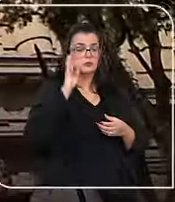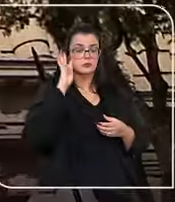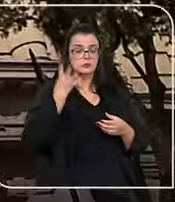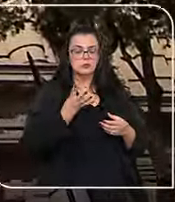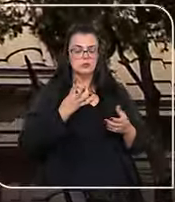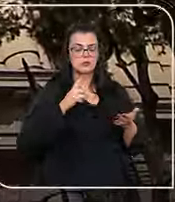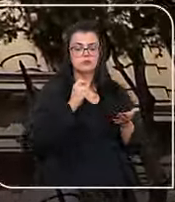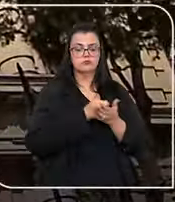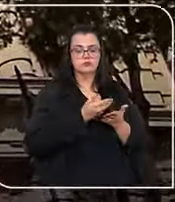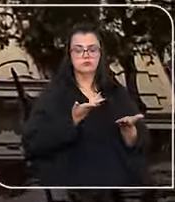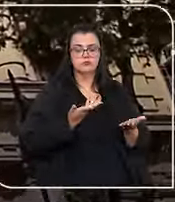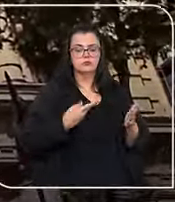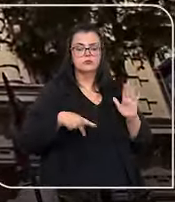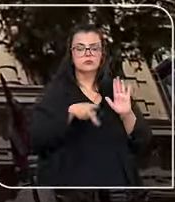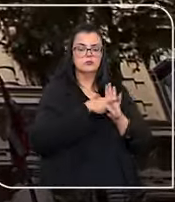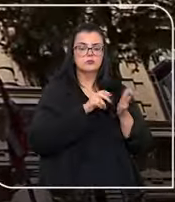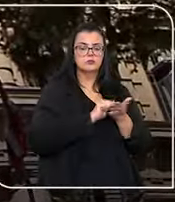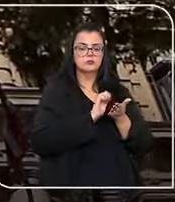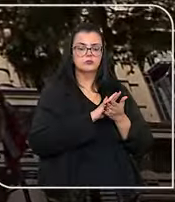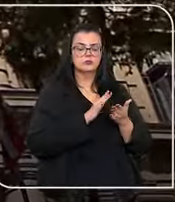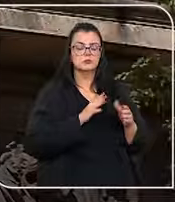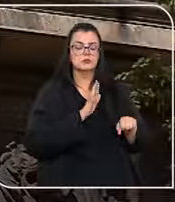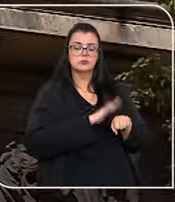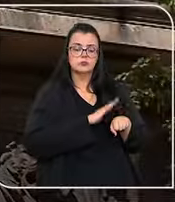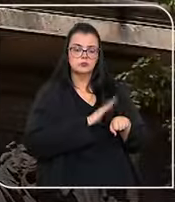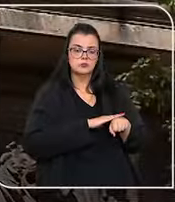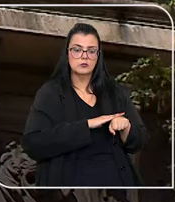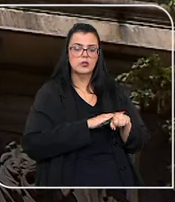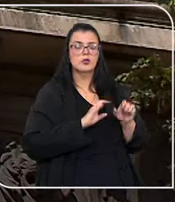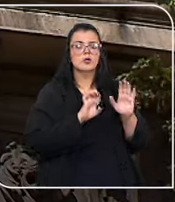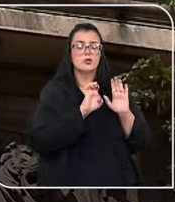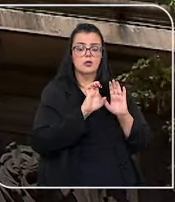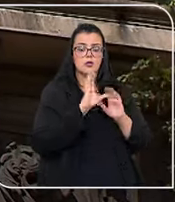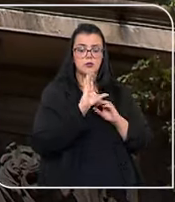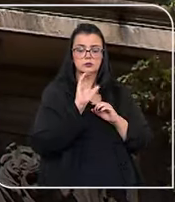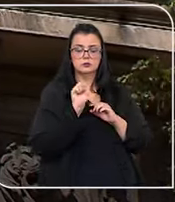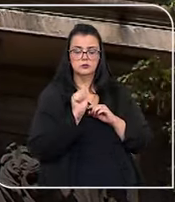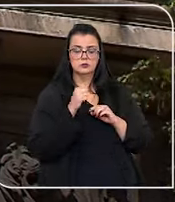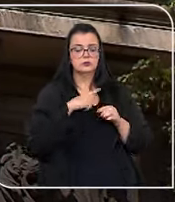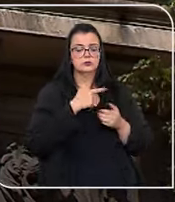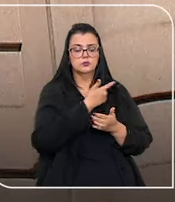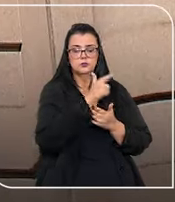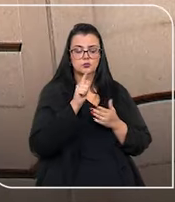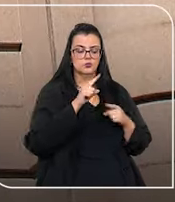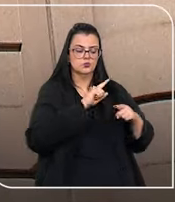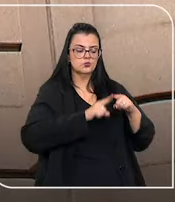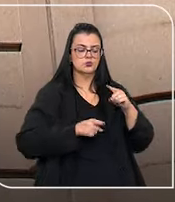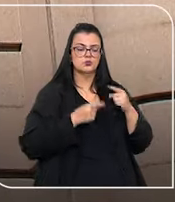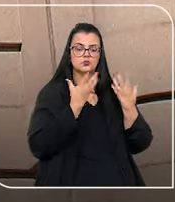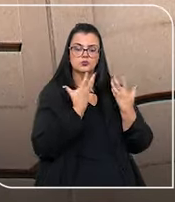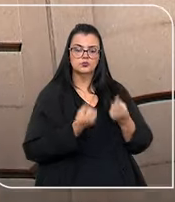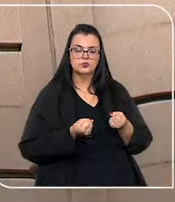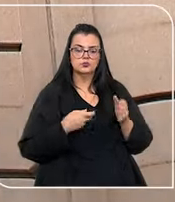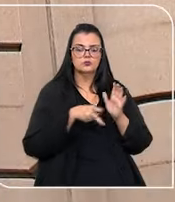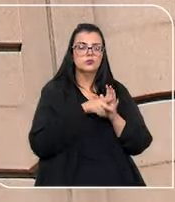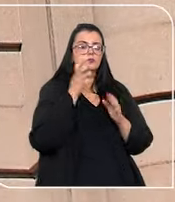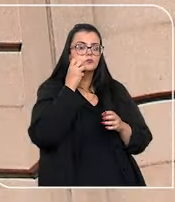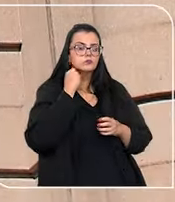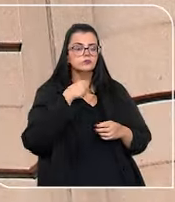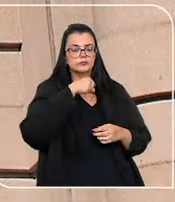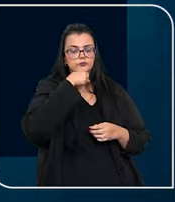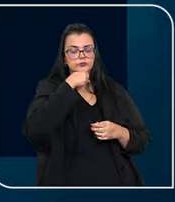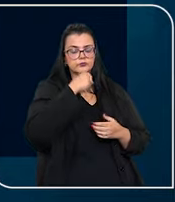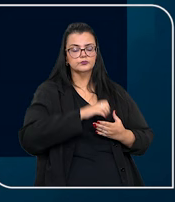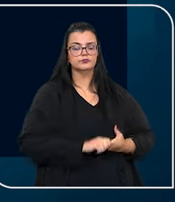do mérito por considerar que seria aplicável previsão do Estatuto da Criança e do Adolescente que proíbe a adoção de netos pelos